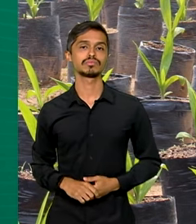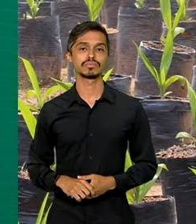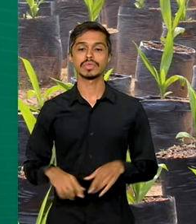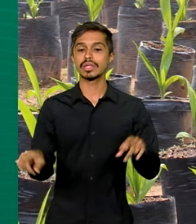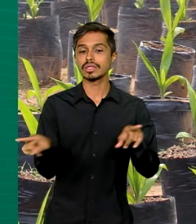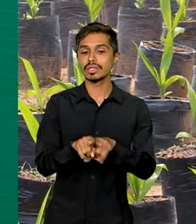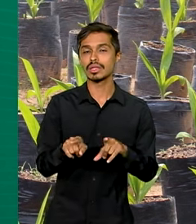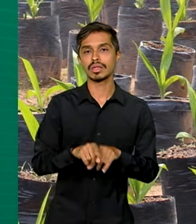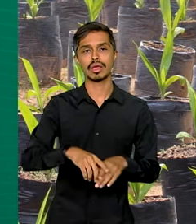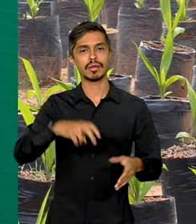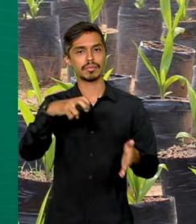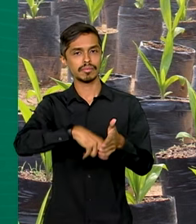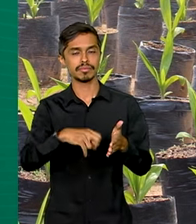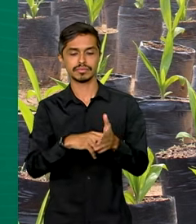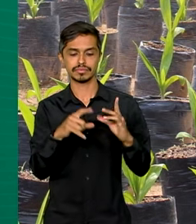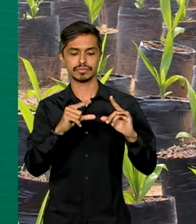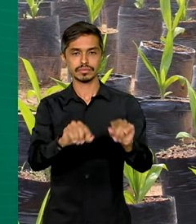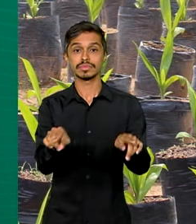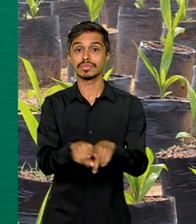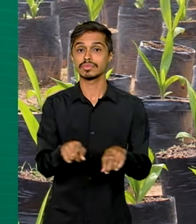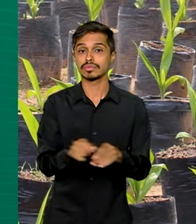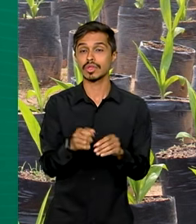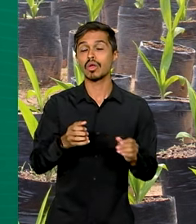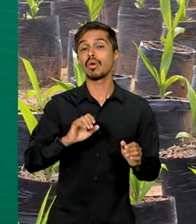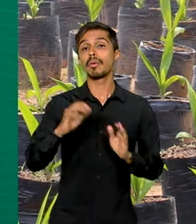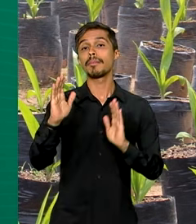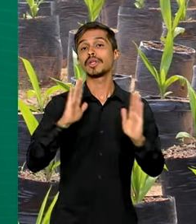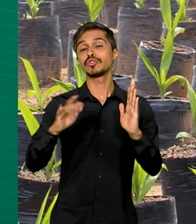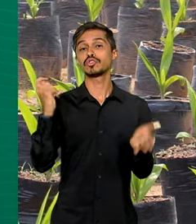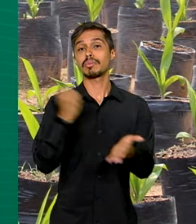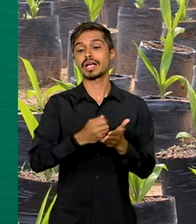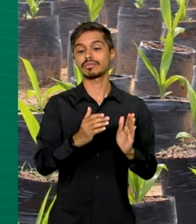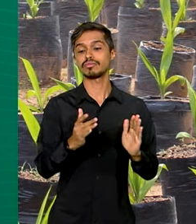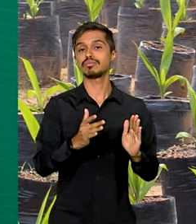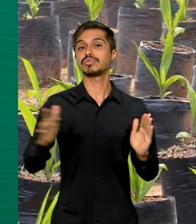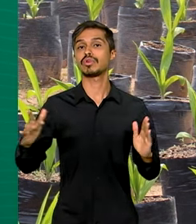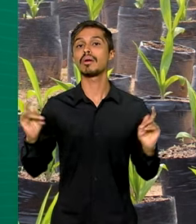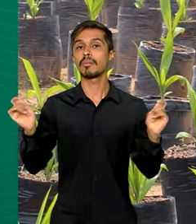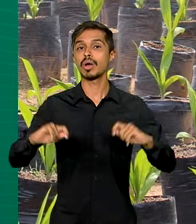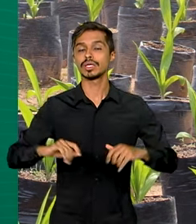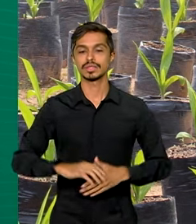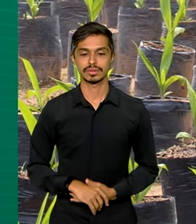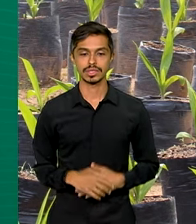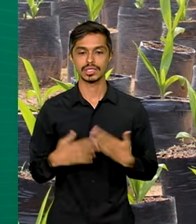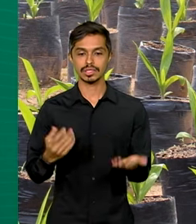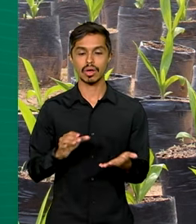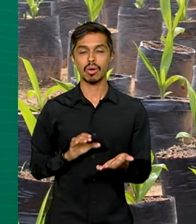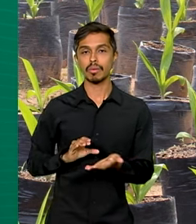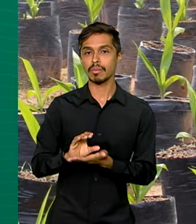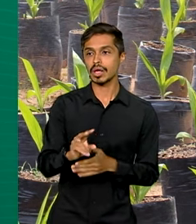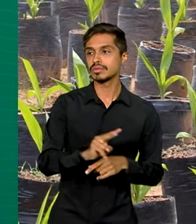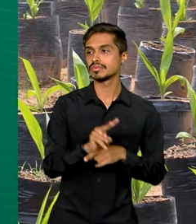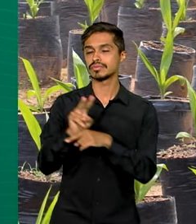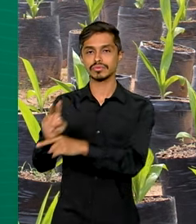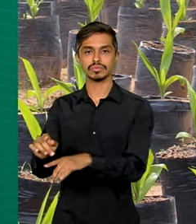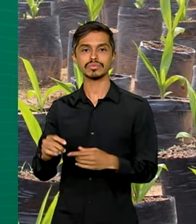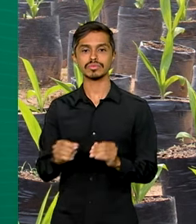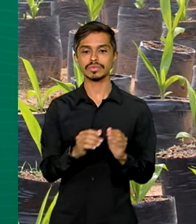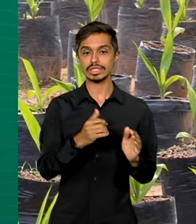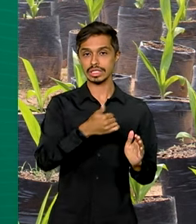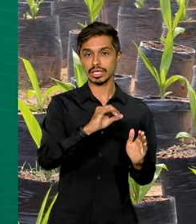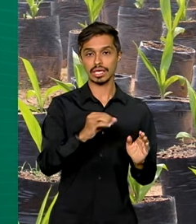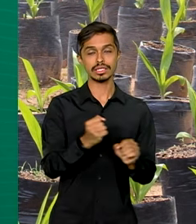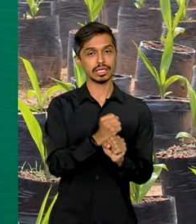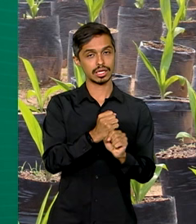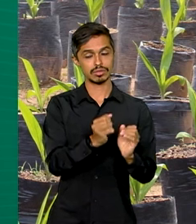redução de taxas e alongamento de prazos. O prazo para financiamento foi estendido de 10